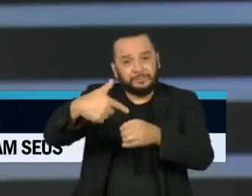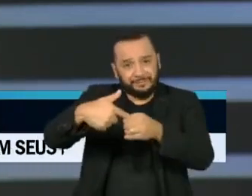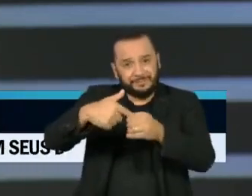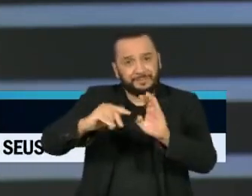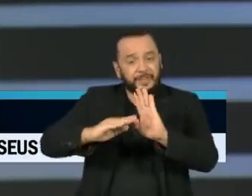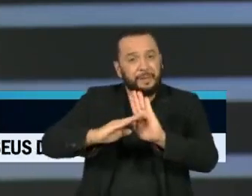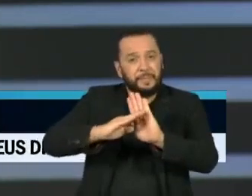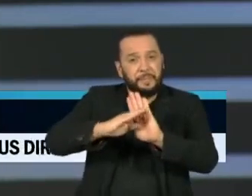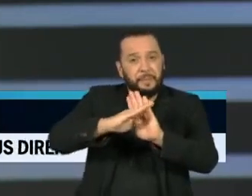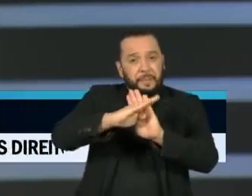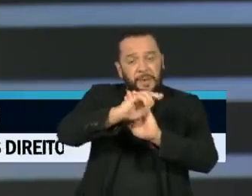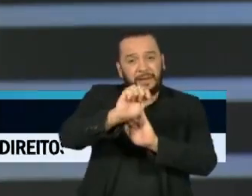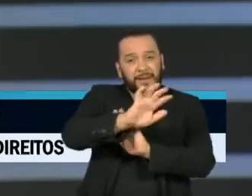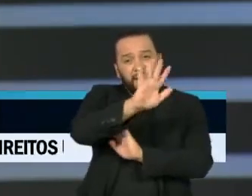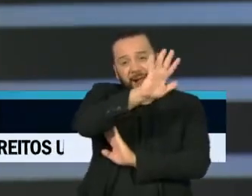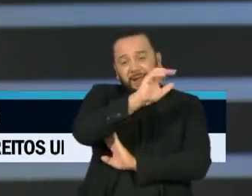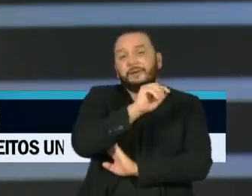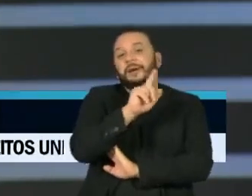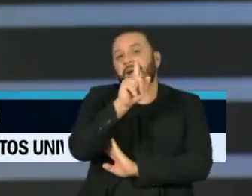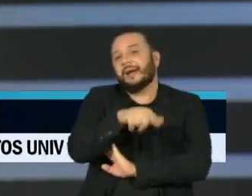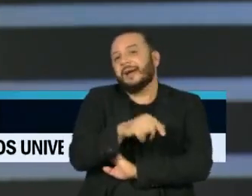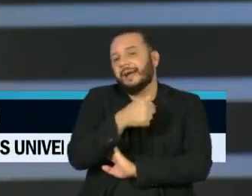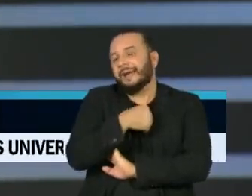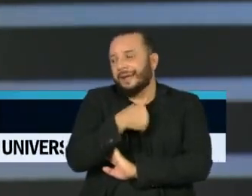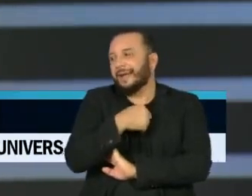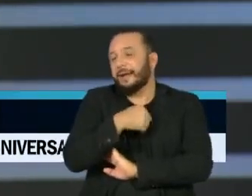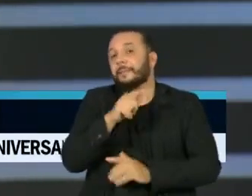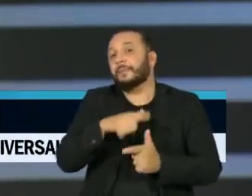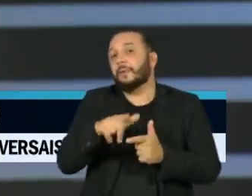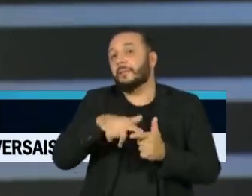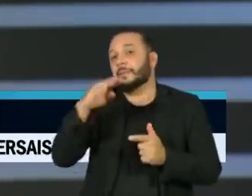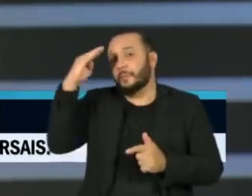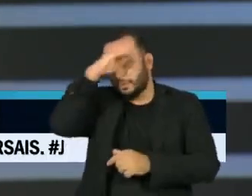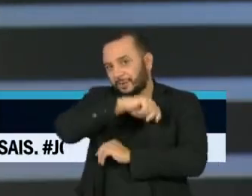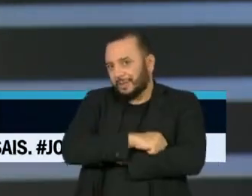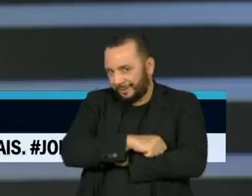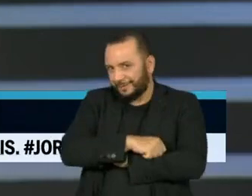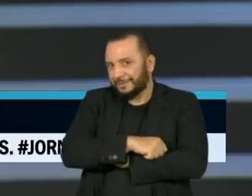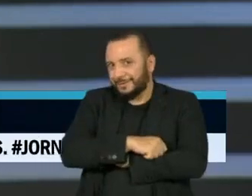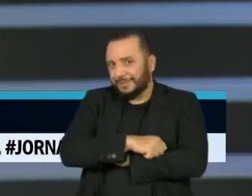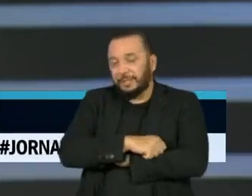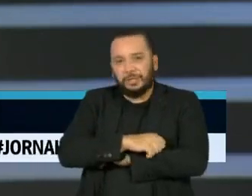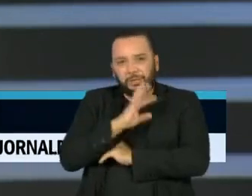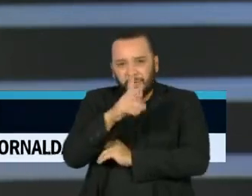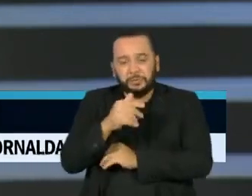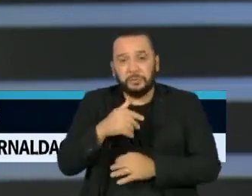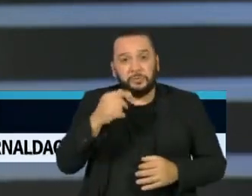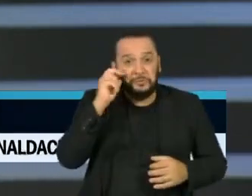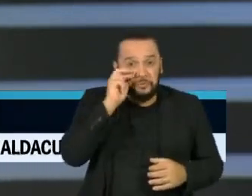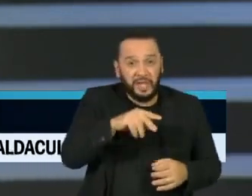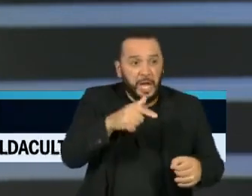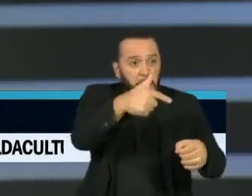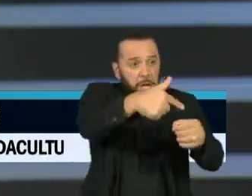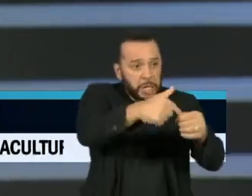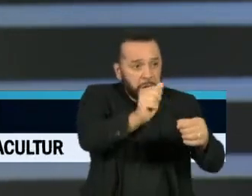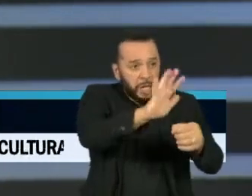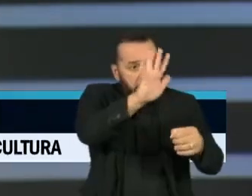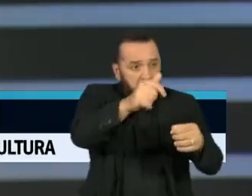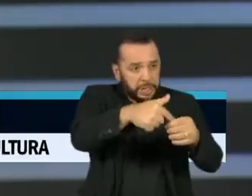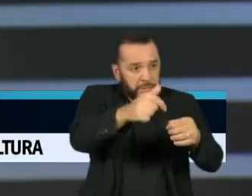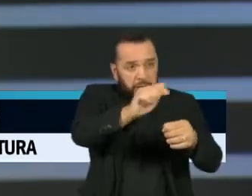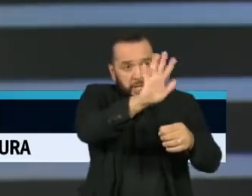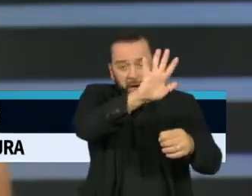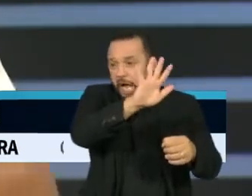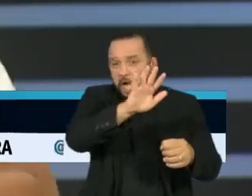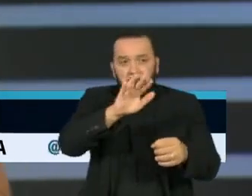especificamente virou o principal calcanhar de Aquiles eleitoral do presidente Jair Bolsonaro. Ele equacionou alguns outros